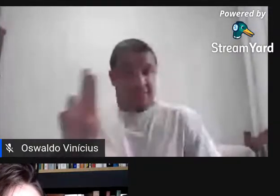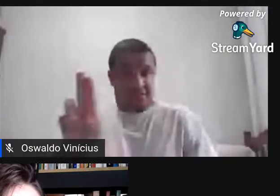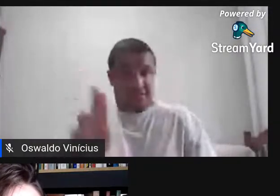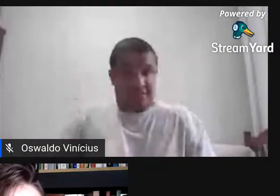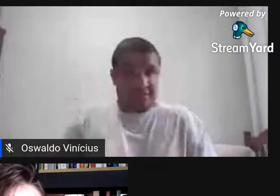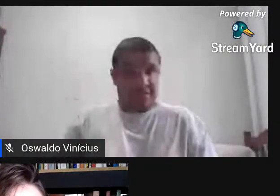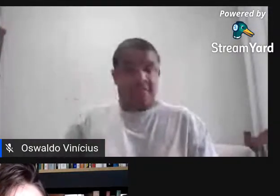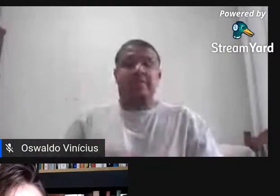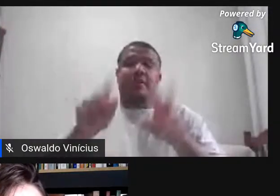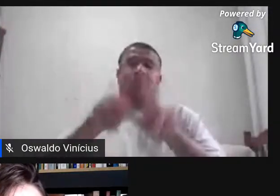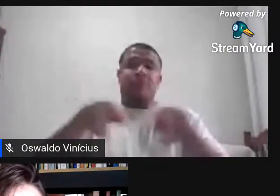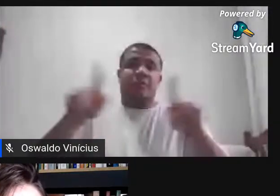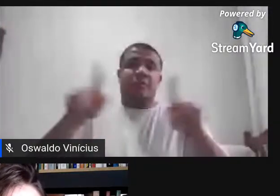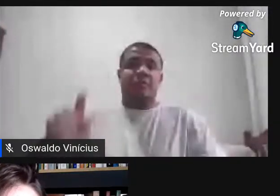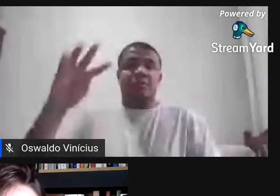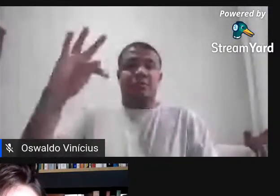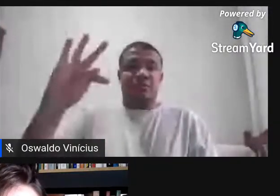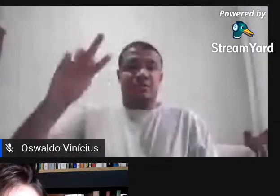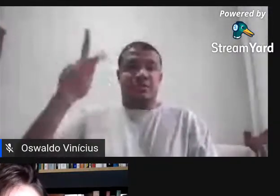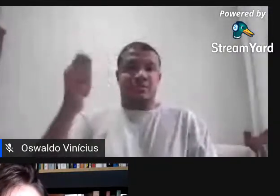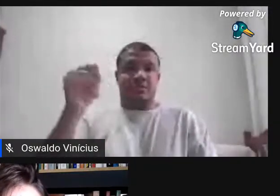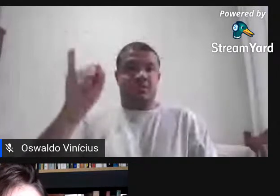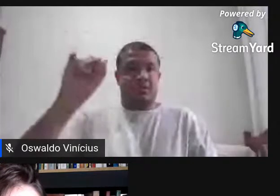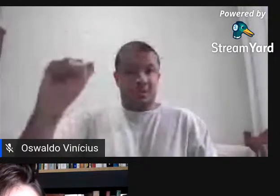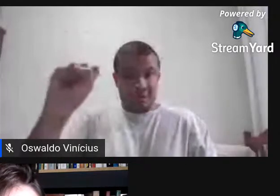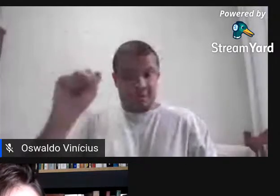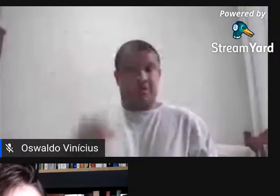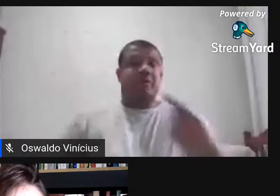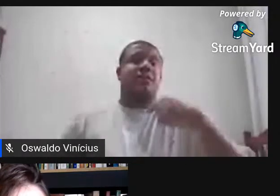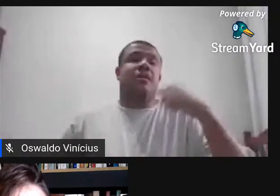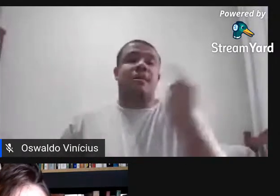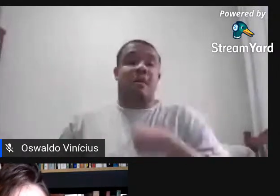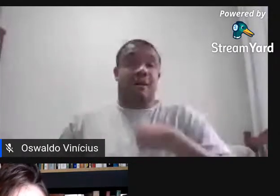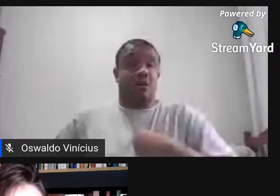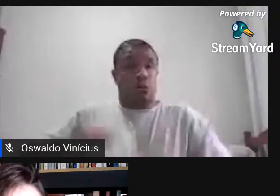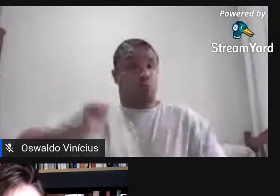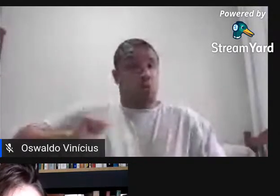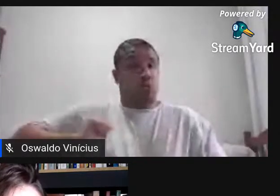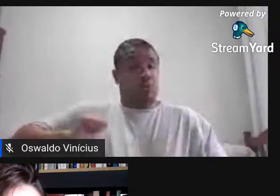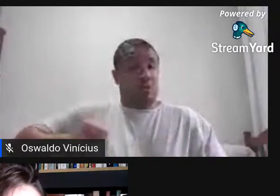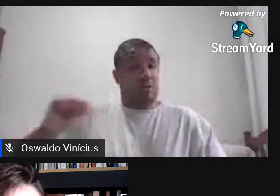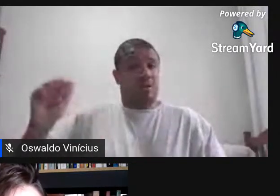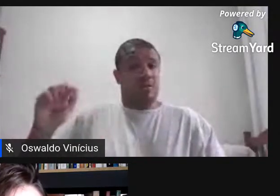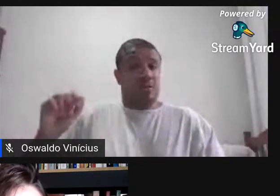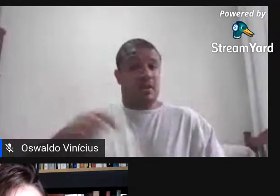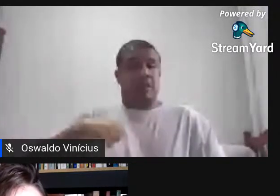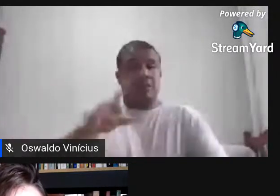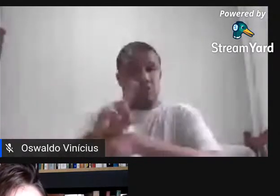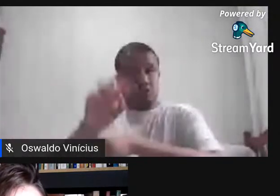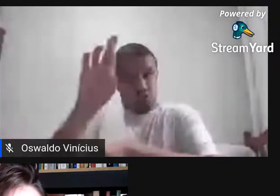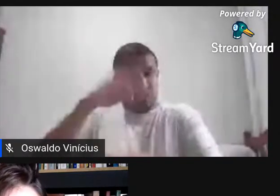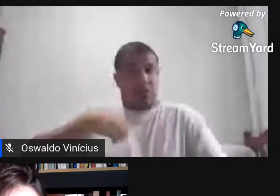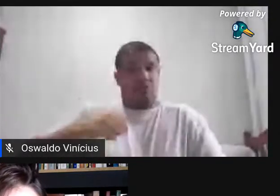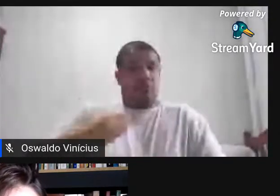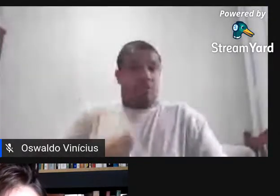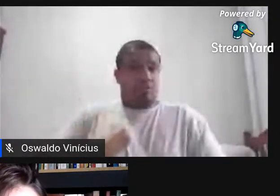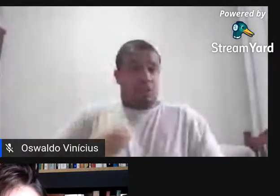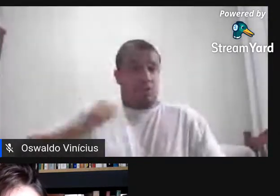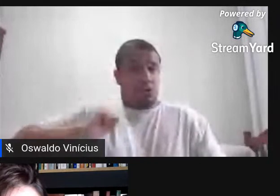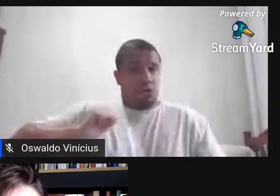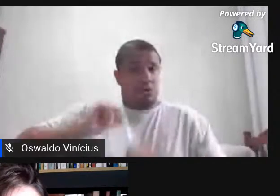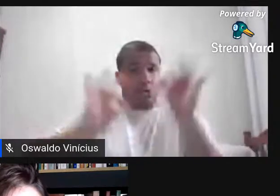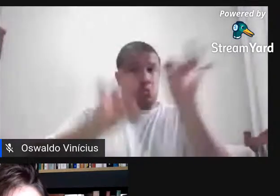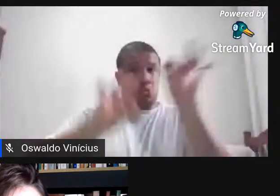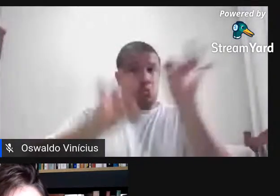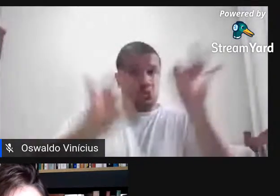professora País e eu, quando eu fui bolsista, fui, durante o meu doutorado eu fui bolsista Reuni, então eu acompanhava